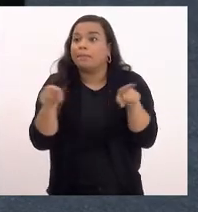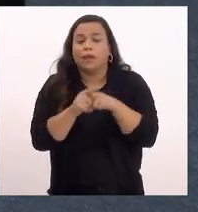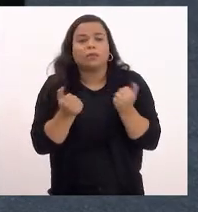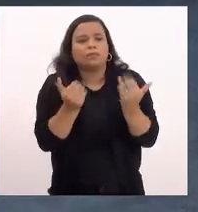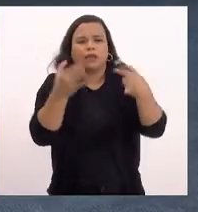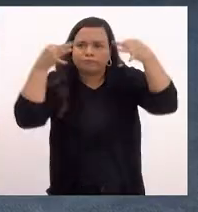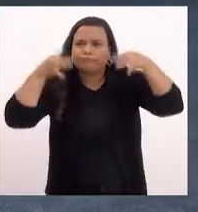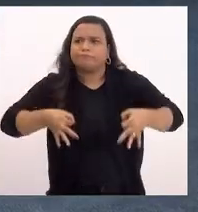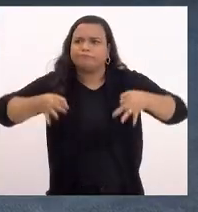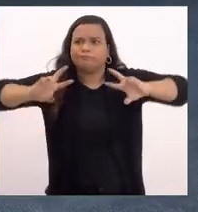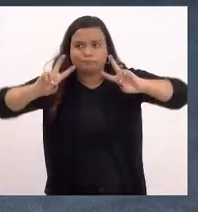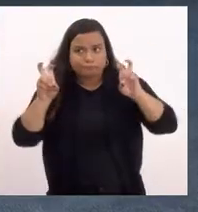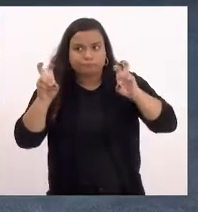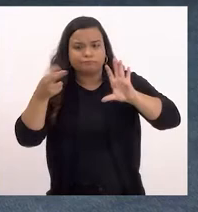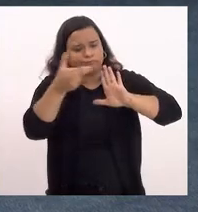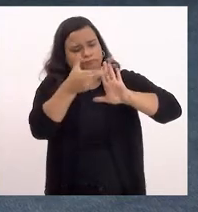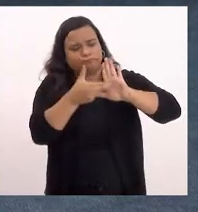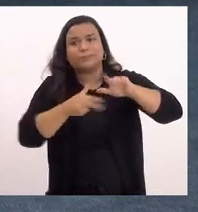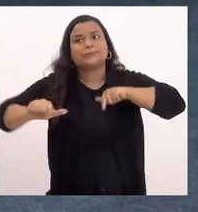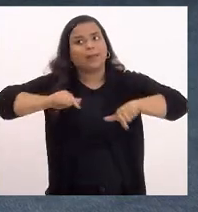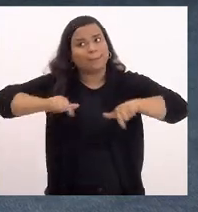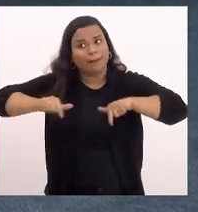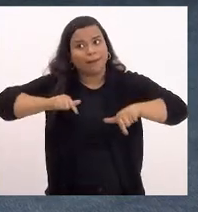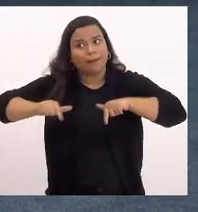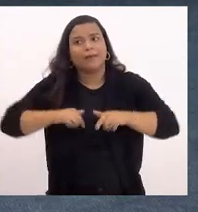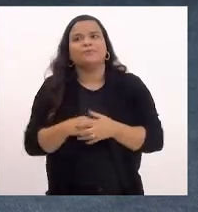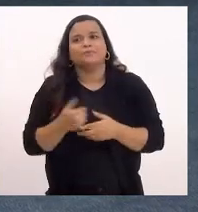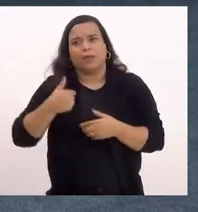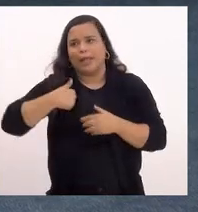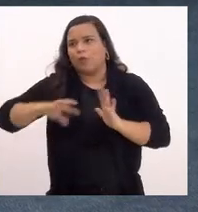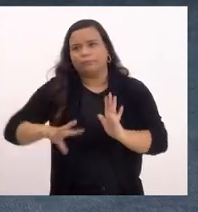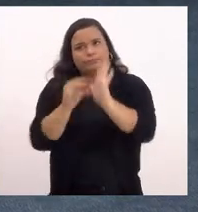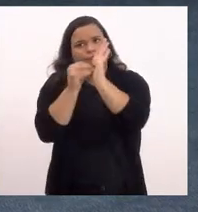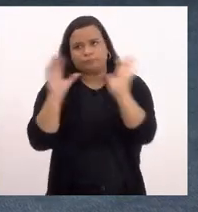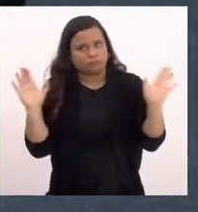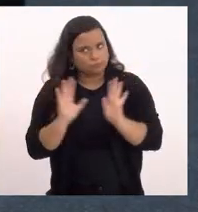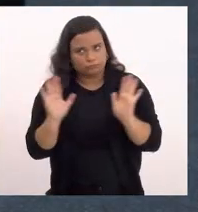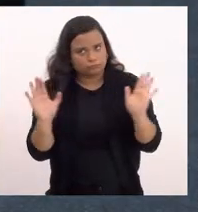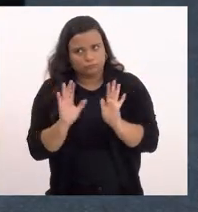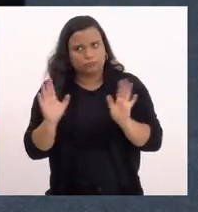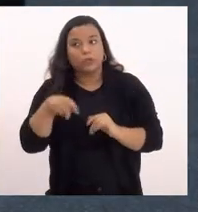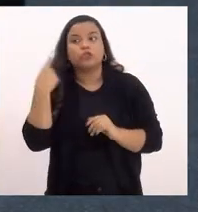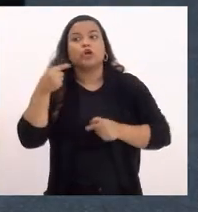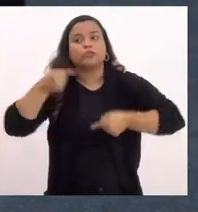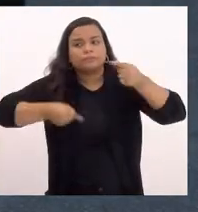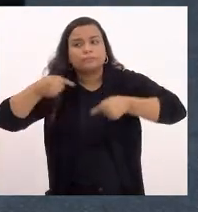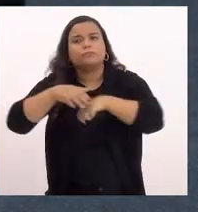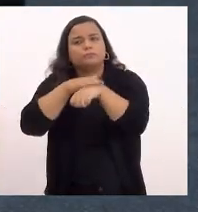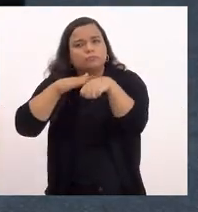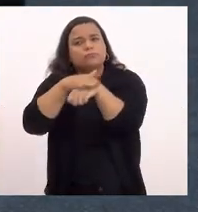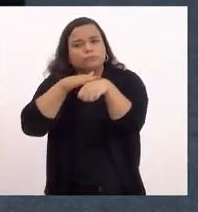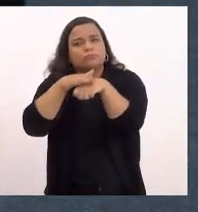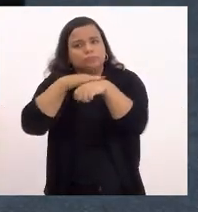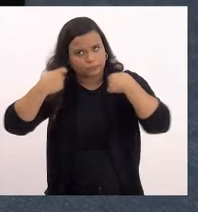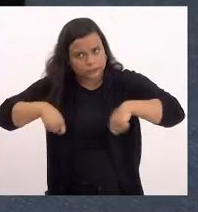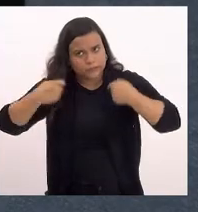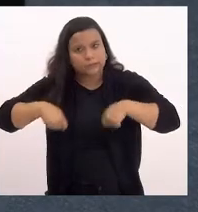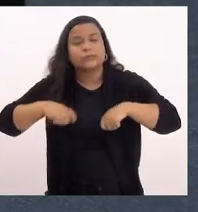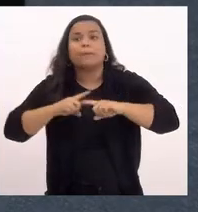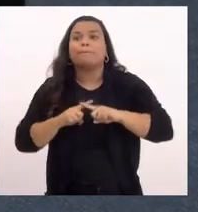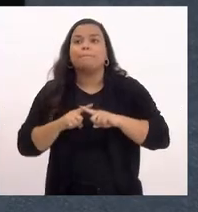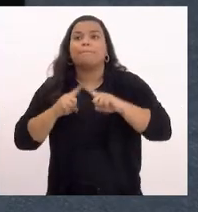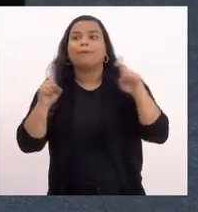questões trabalhistas. Eu não emendei o seu projeto para a gente poder debater e discutir, mas as